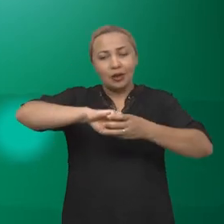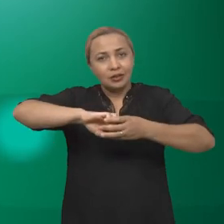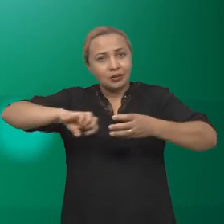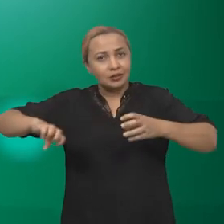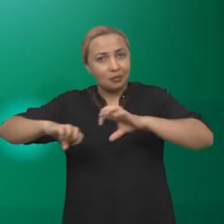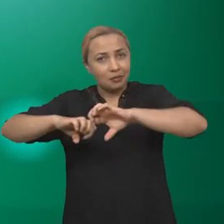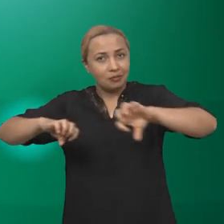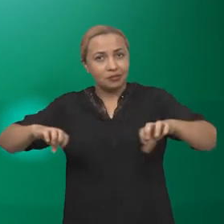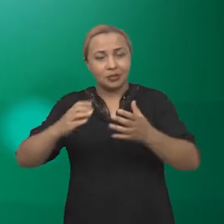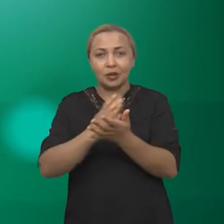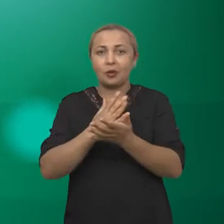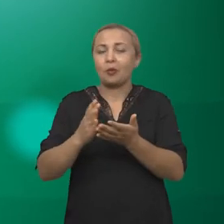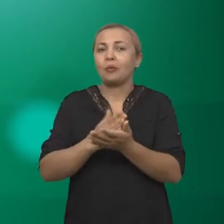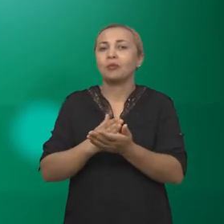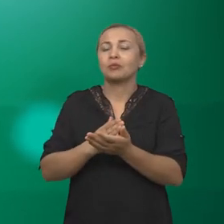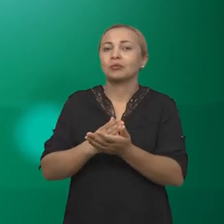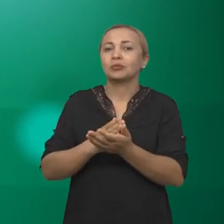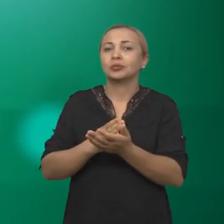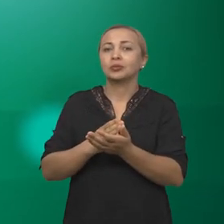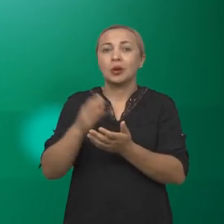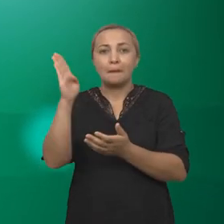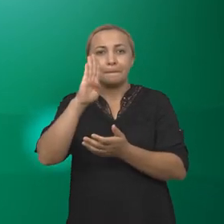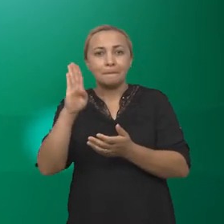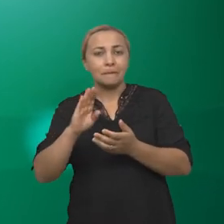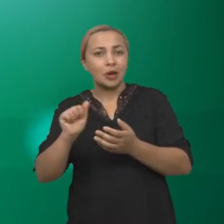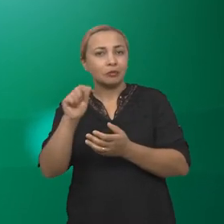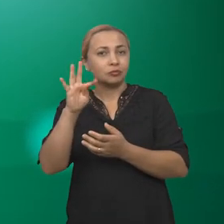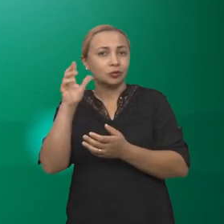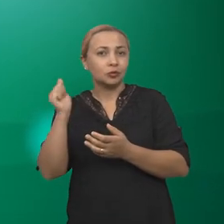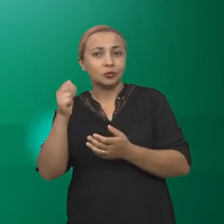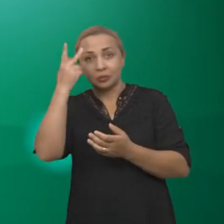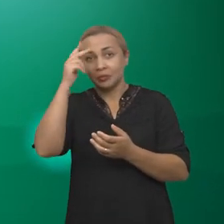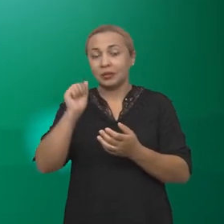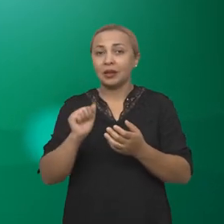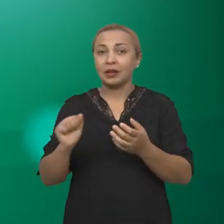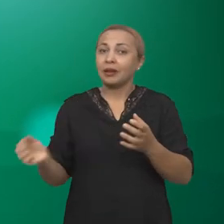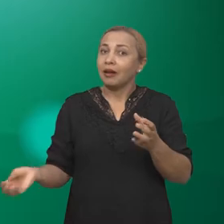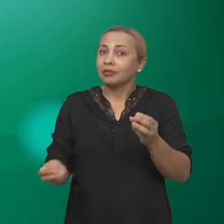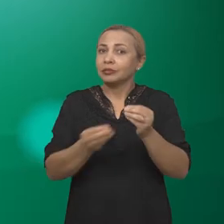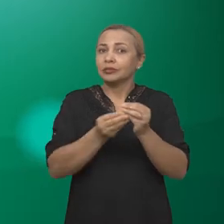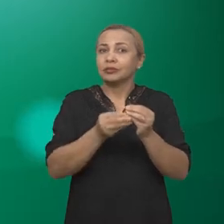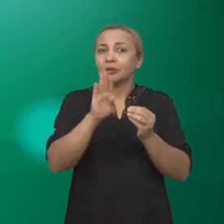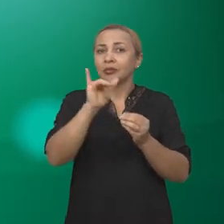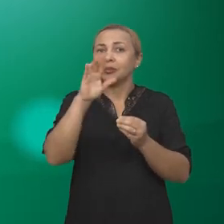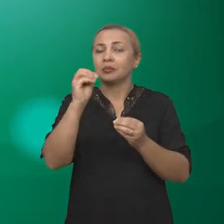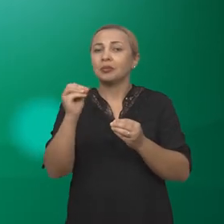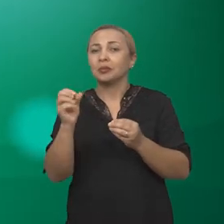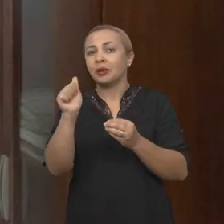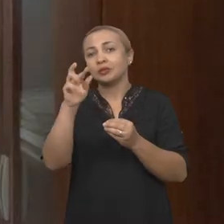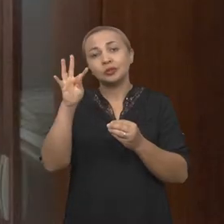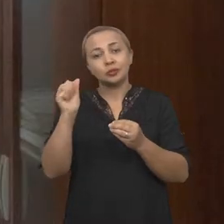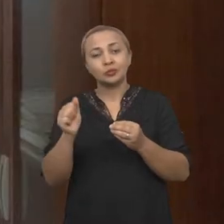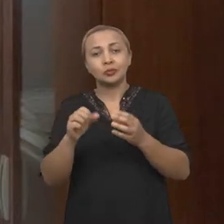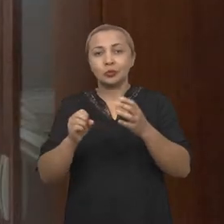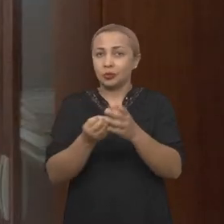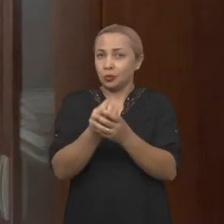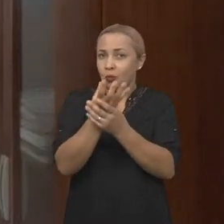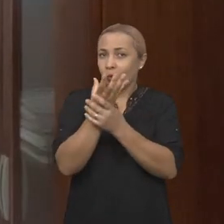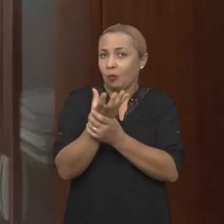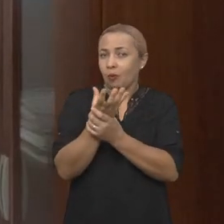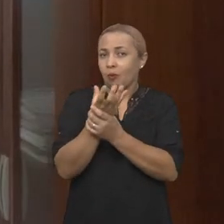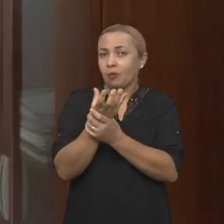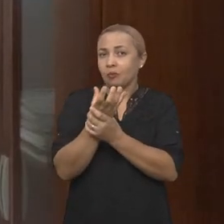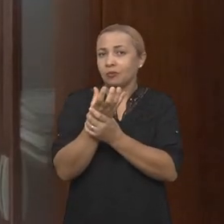alguns componentes bioativos para adicionar os bioativos do cogumelo. Com a diferença que o